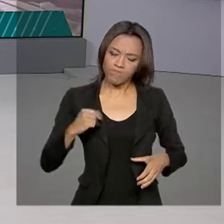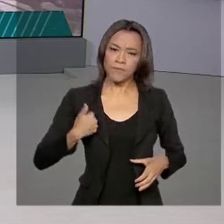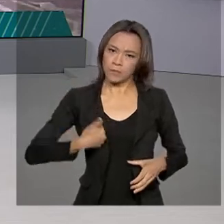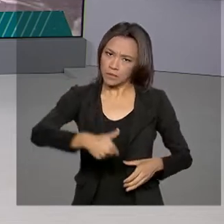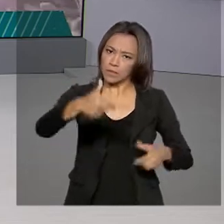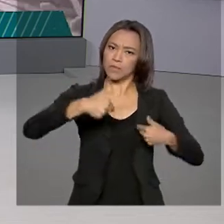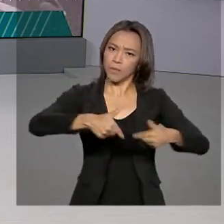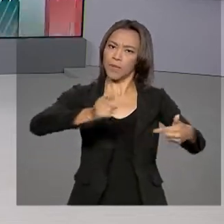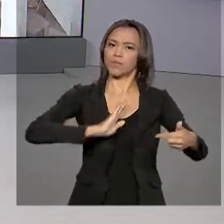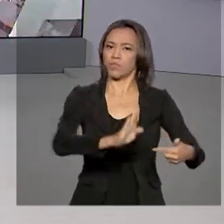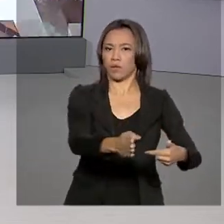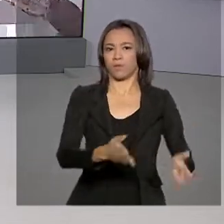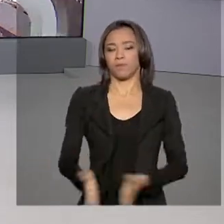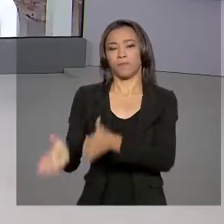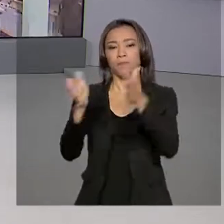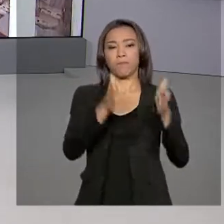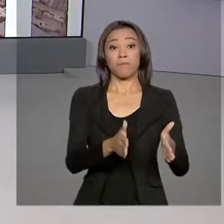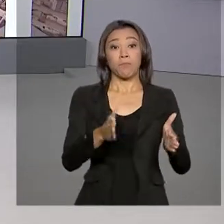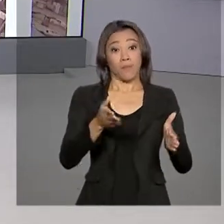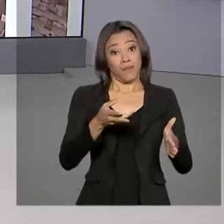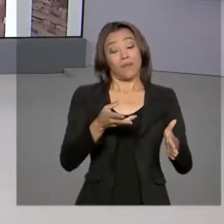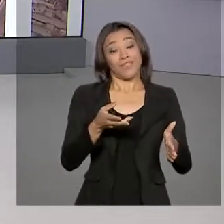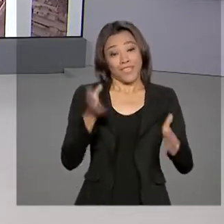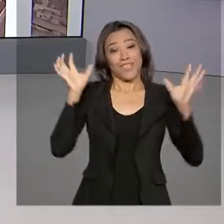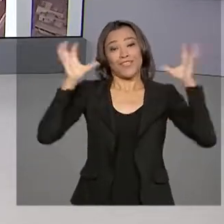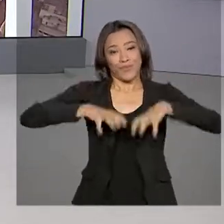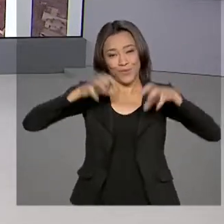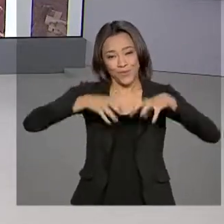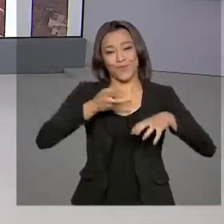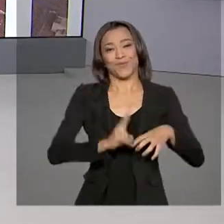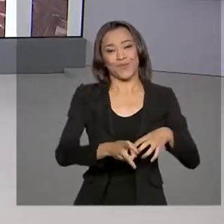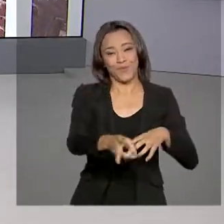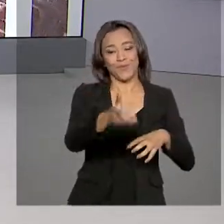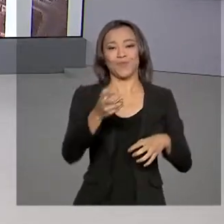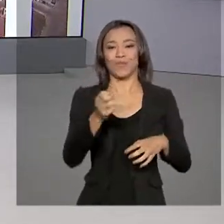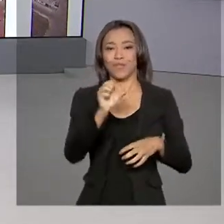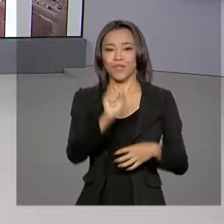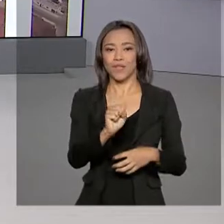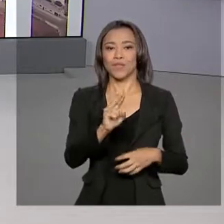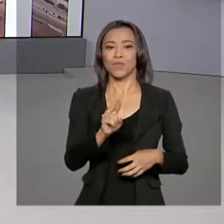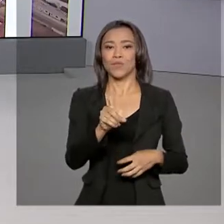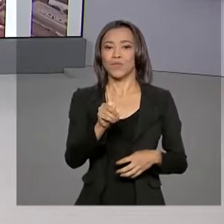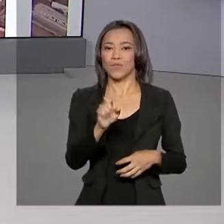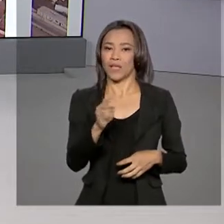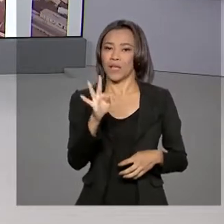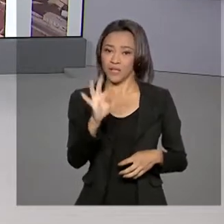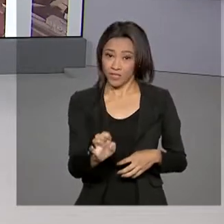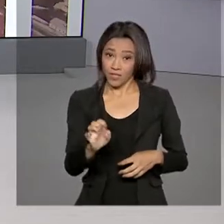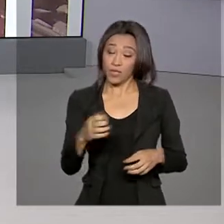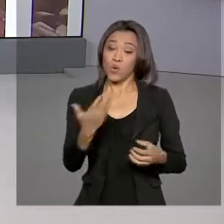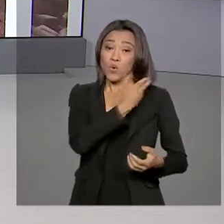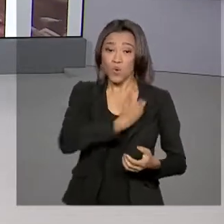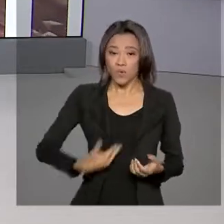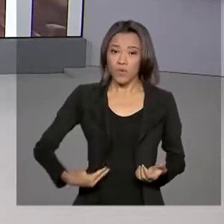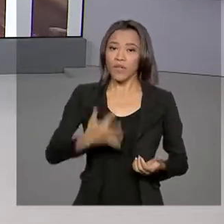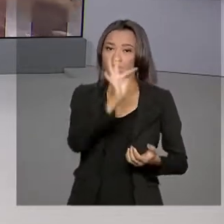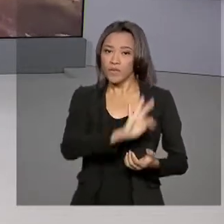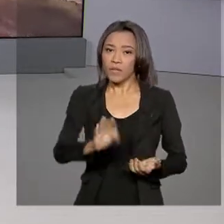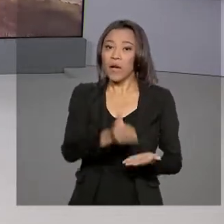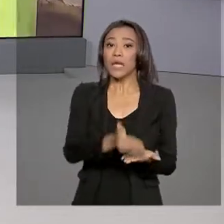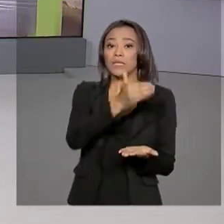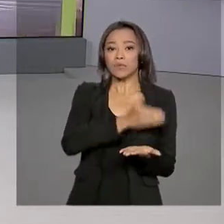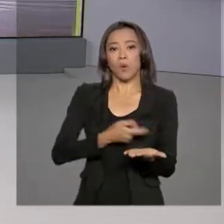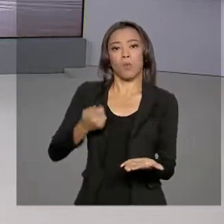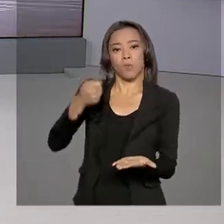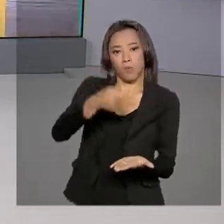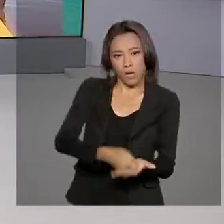E a chuva forte continua castigando a região sudeste. O governo federal antecipou o pagamento do Bolsa Família para quem